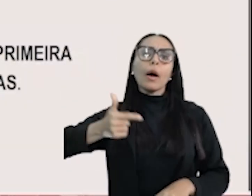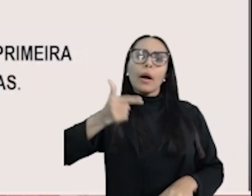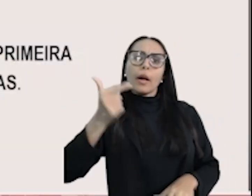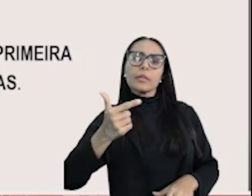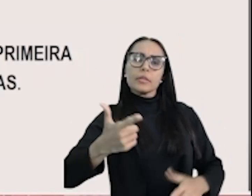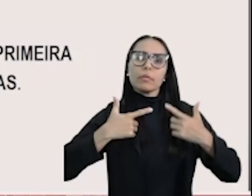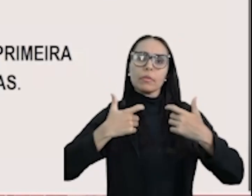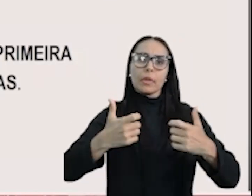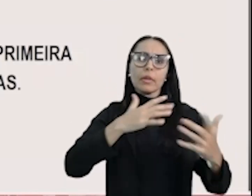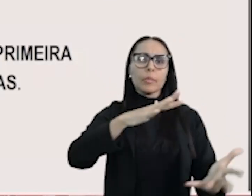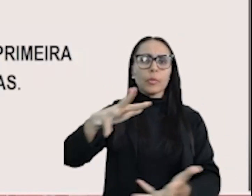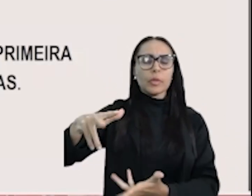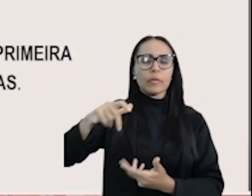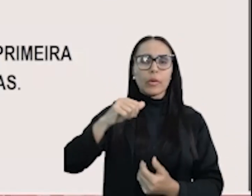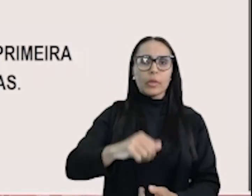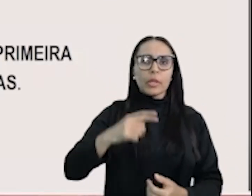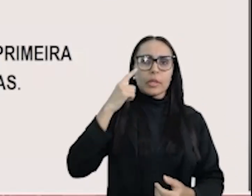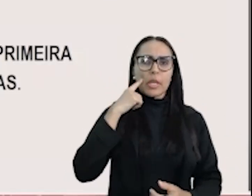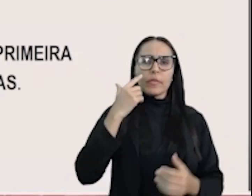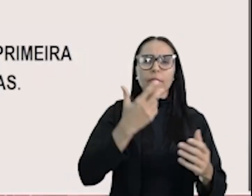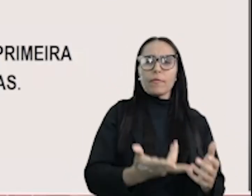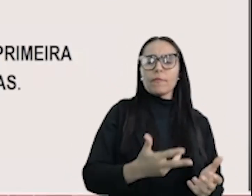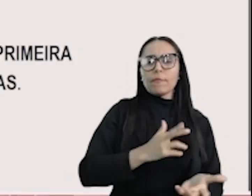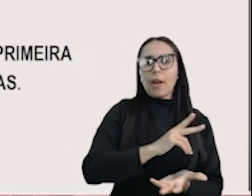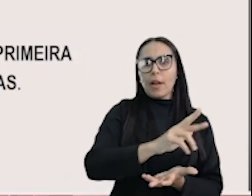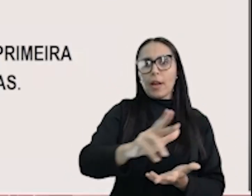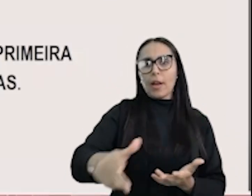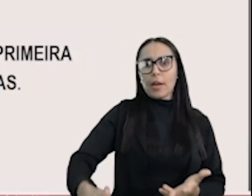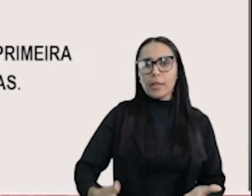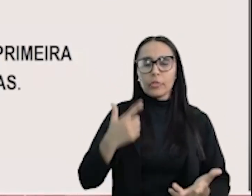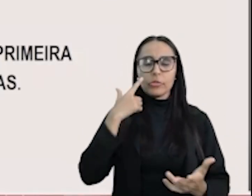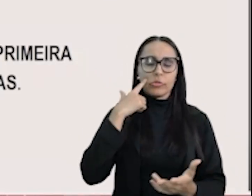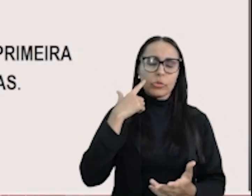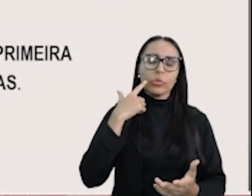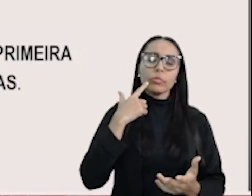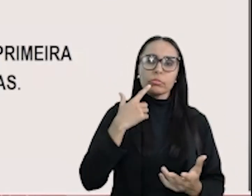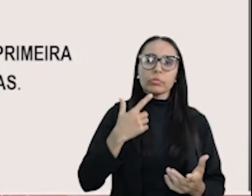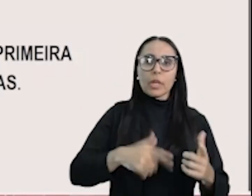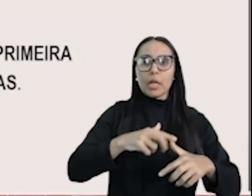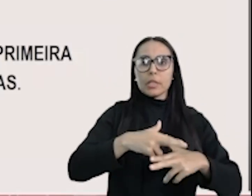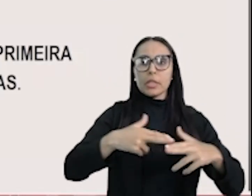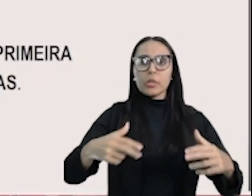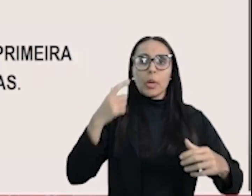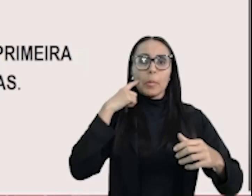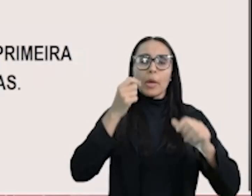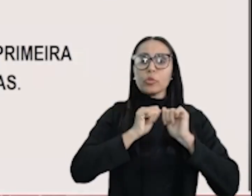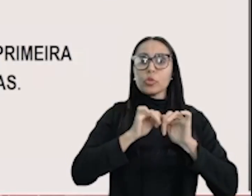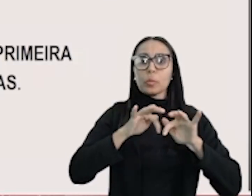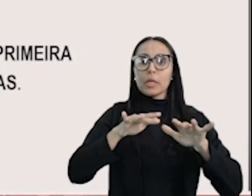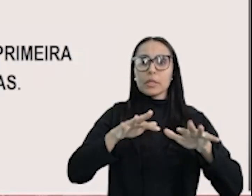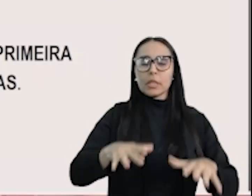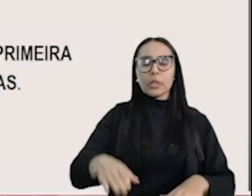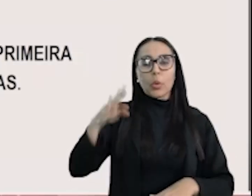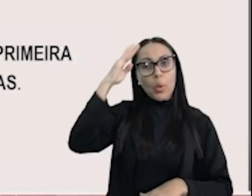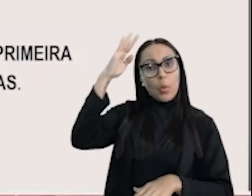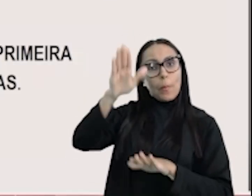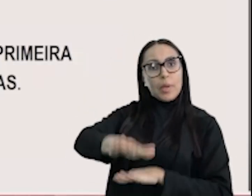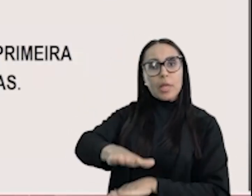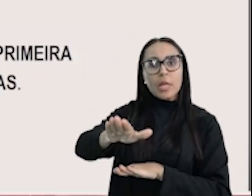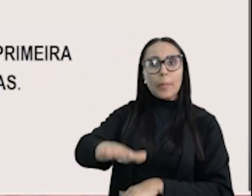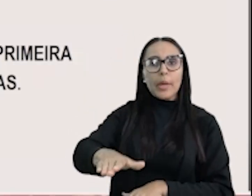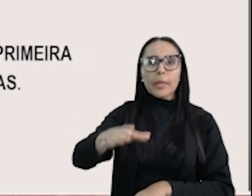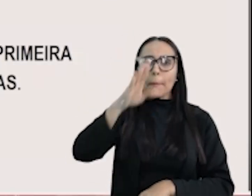Guerra Mundial ocorreu por uma série de fatores, mas o expansionismo e o militarismo,